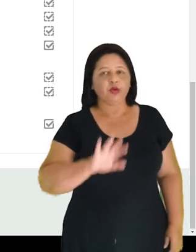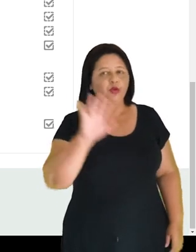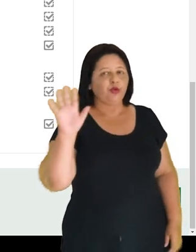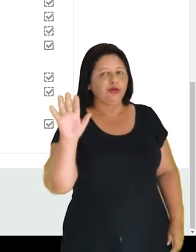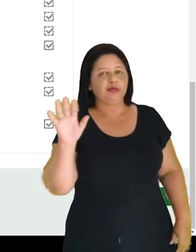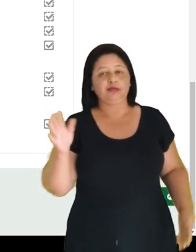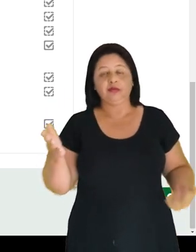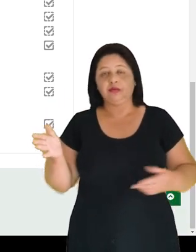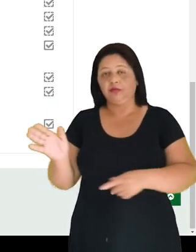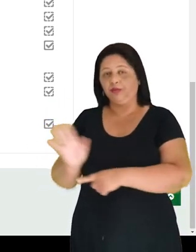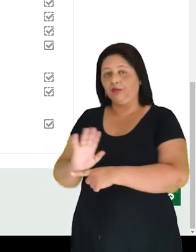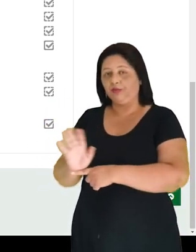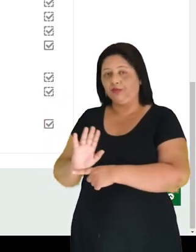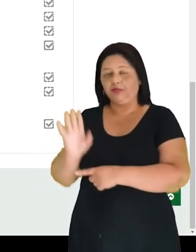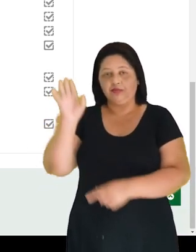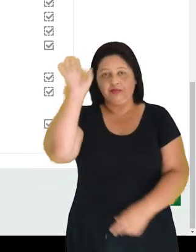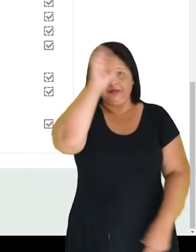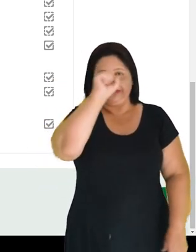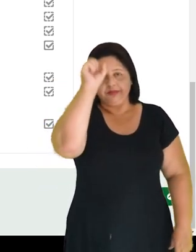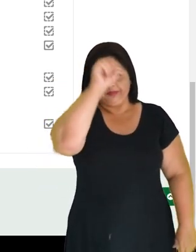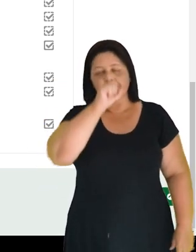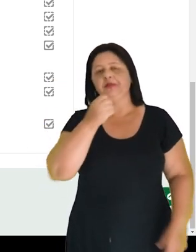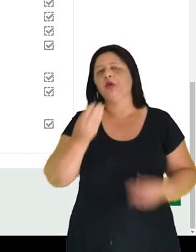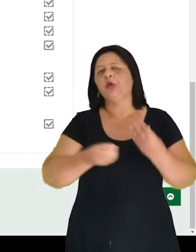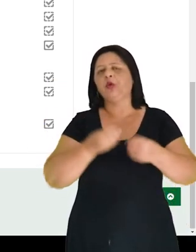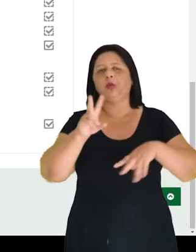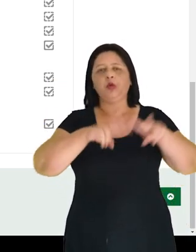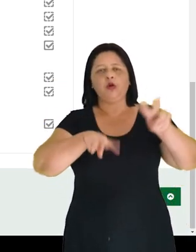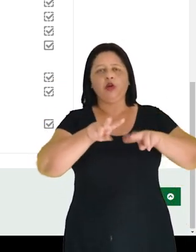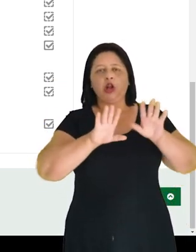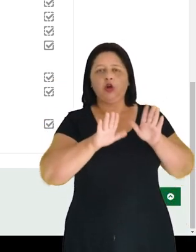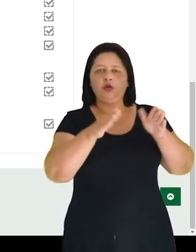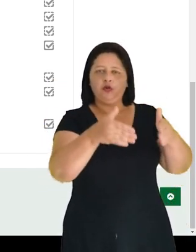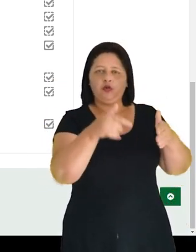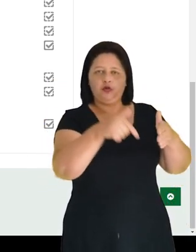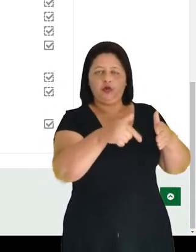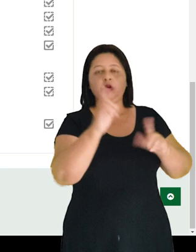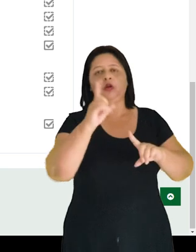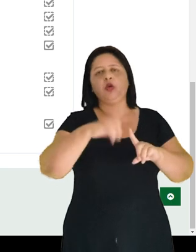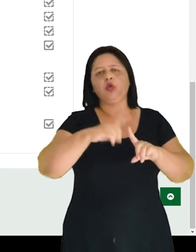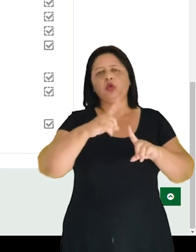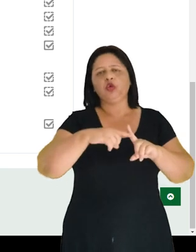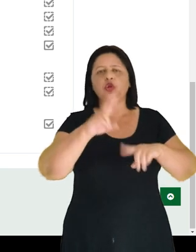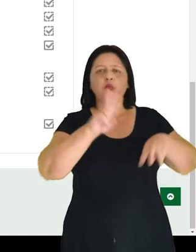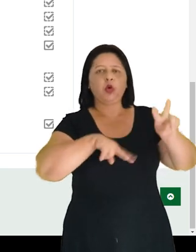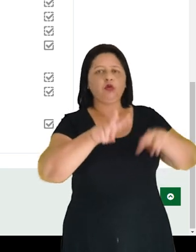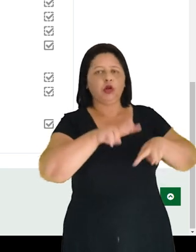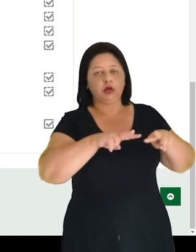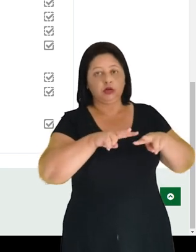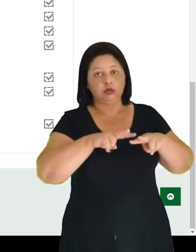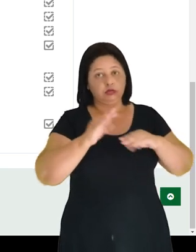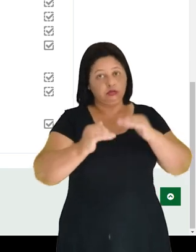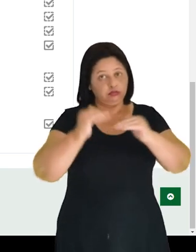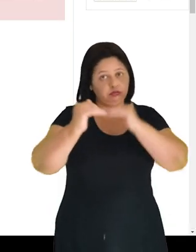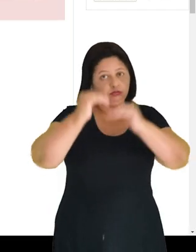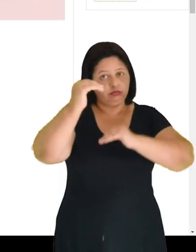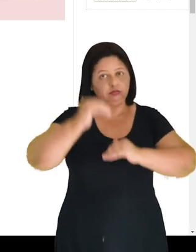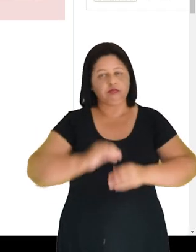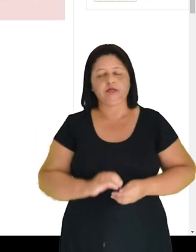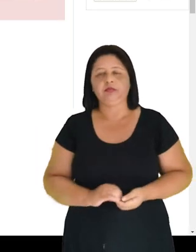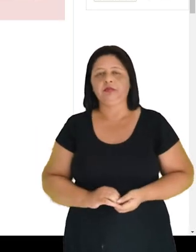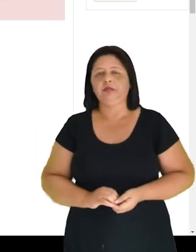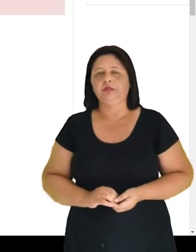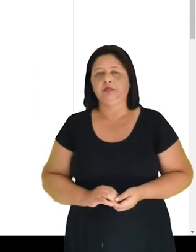Olá, tutorial vamos aprender a avaliar o fórum com algum tipo de avaliação avançada.